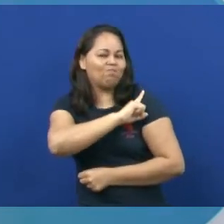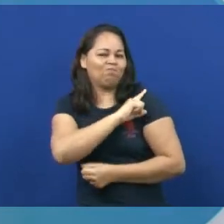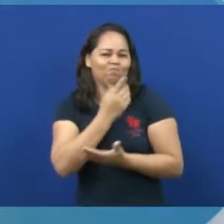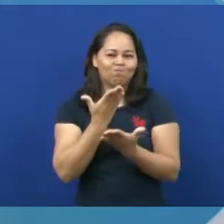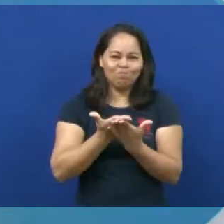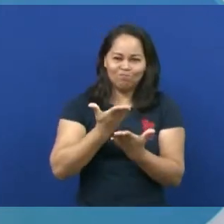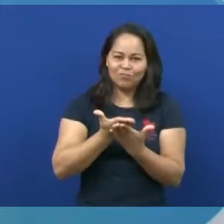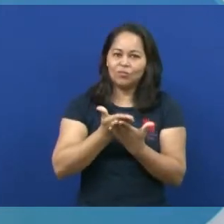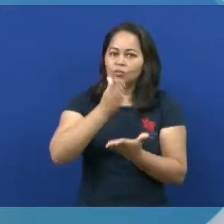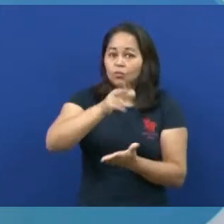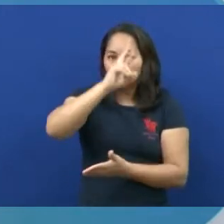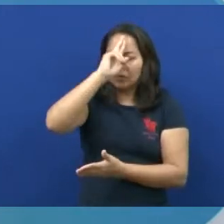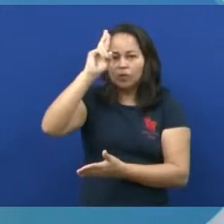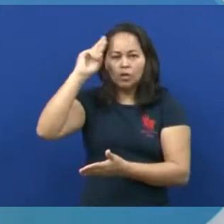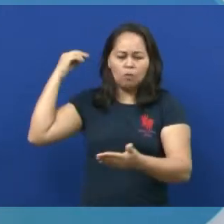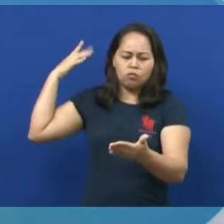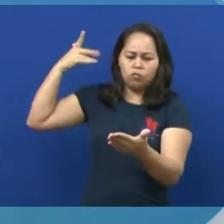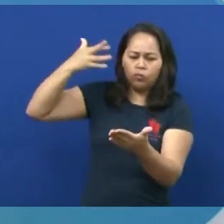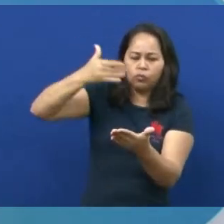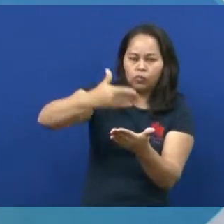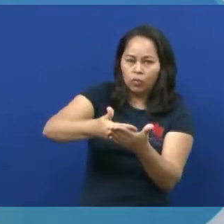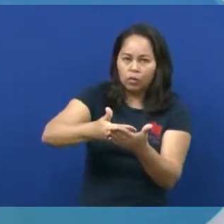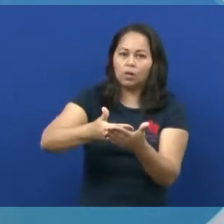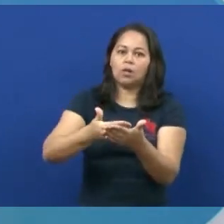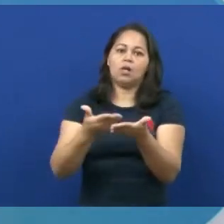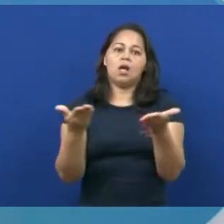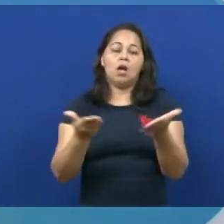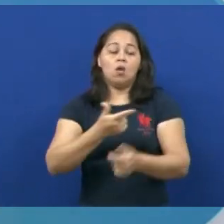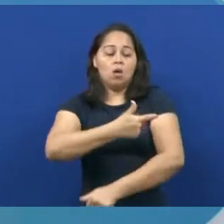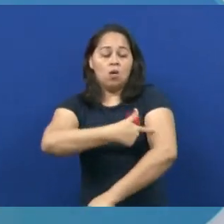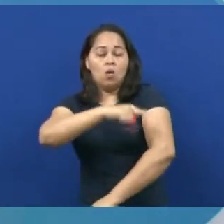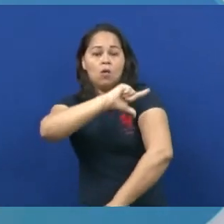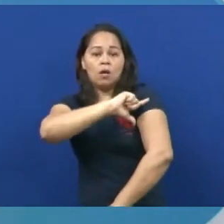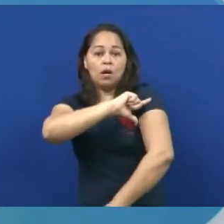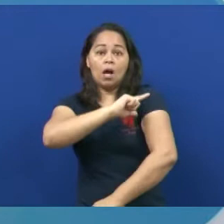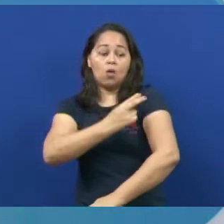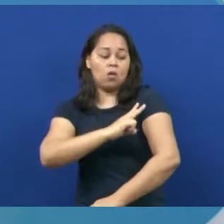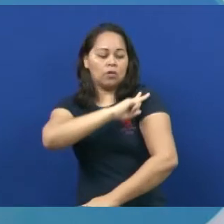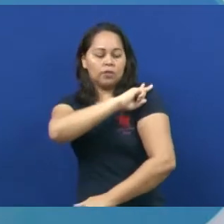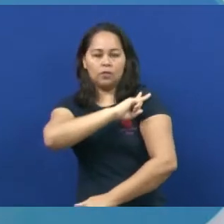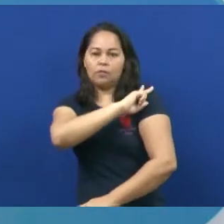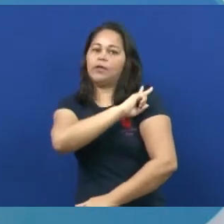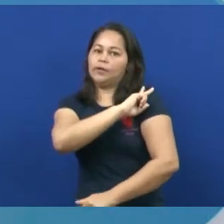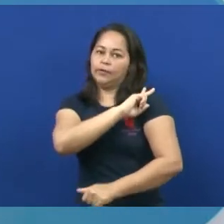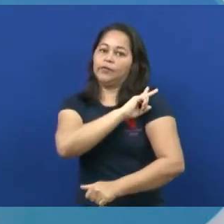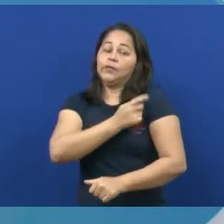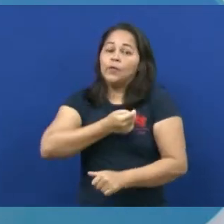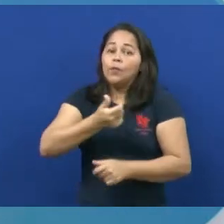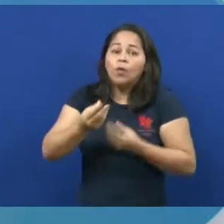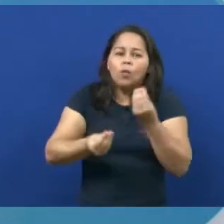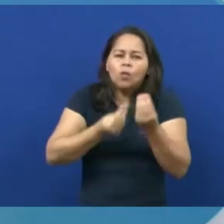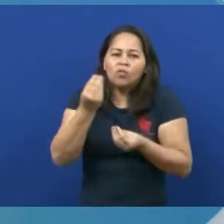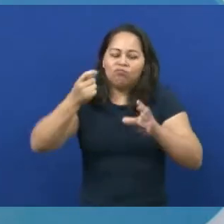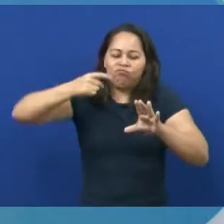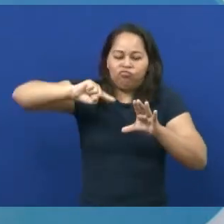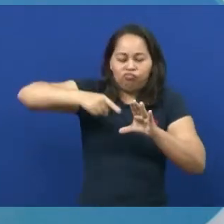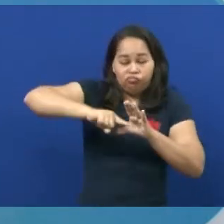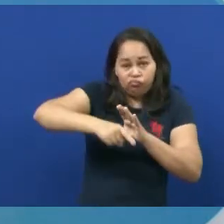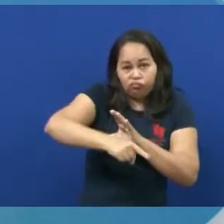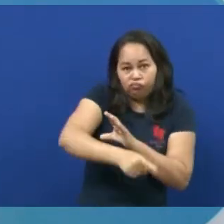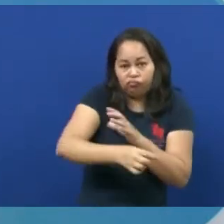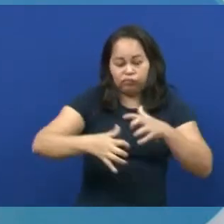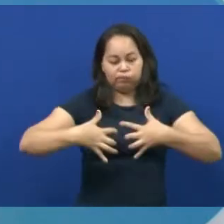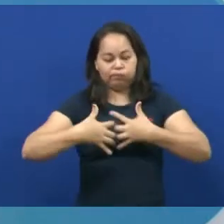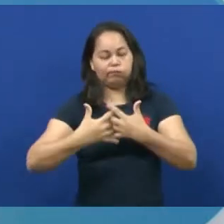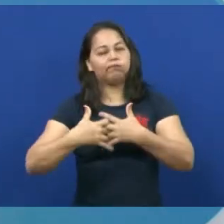estudaram História no ensino fundamental, só que agora no ensino médio ela vem um pouco mais complicada, um pouco mais complexa, um pouco